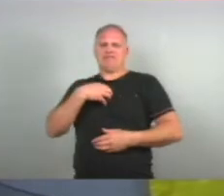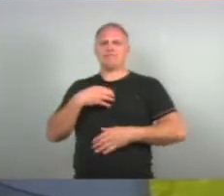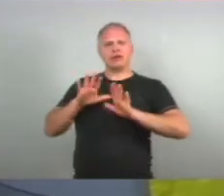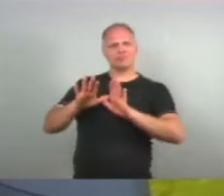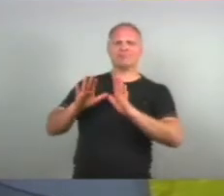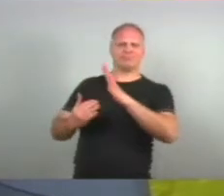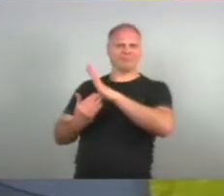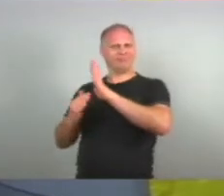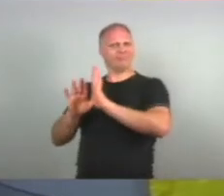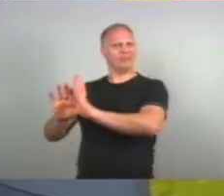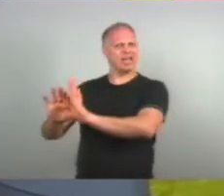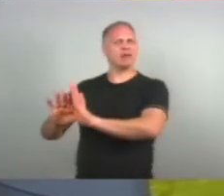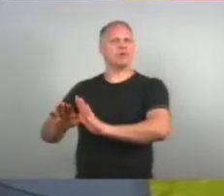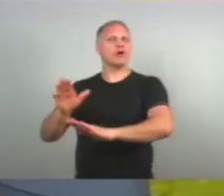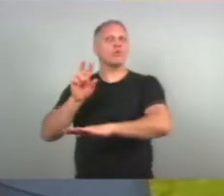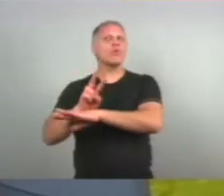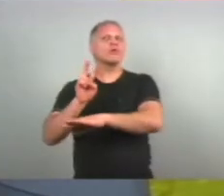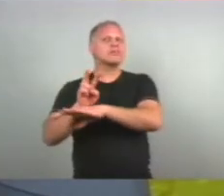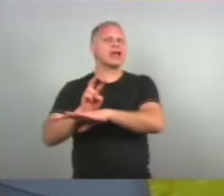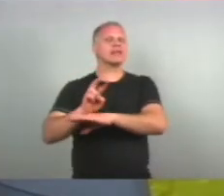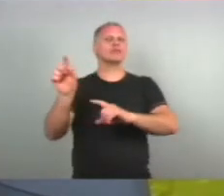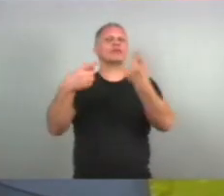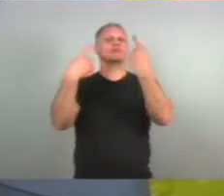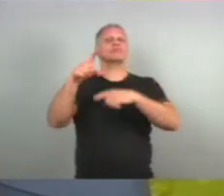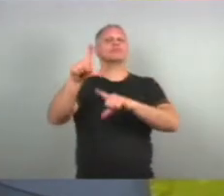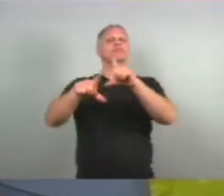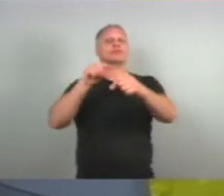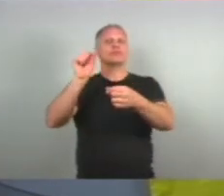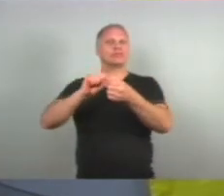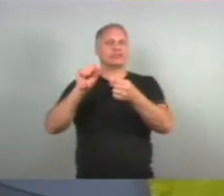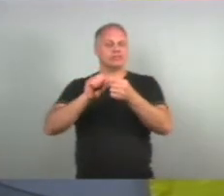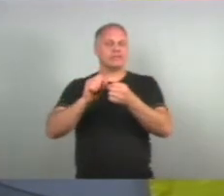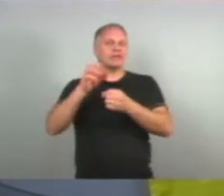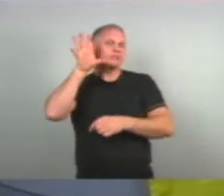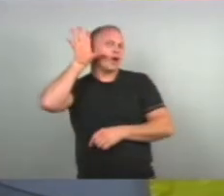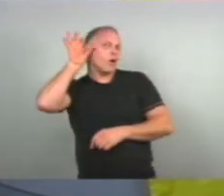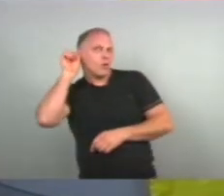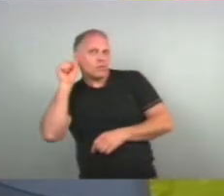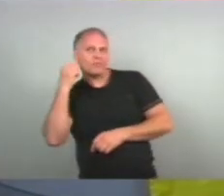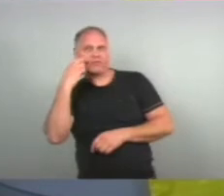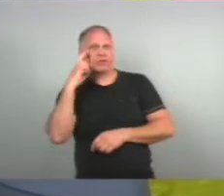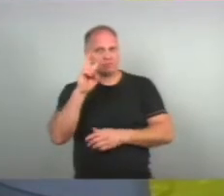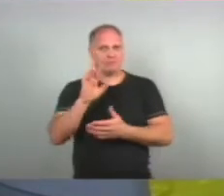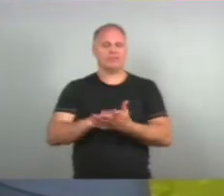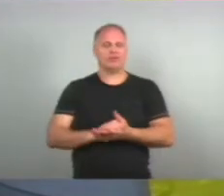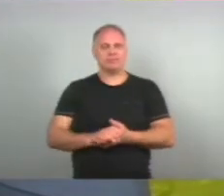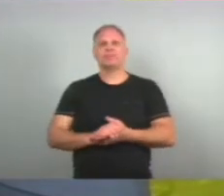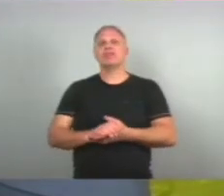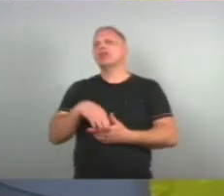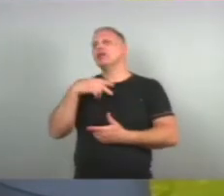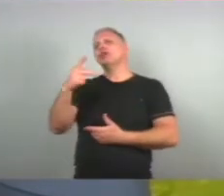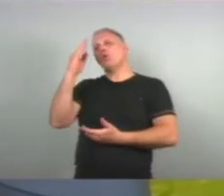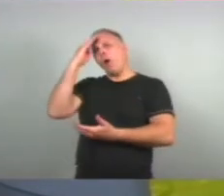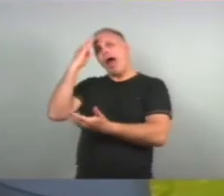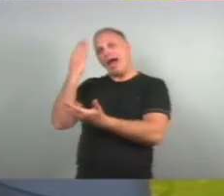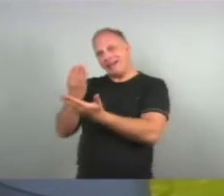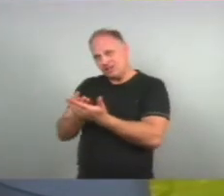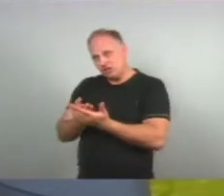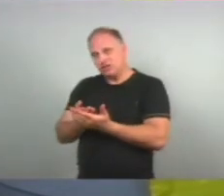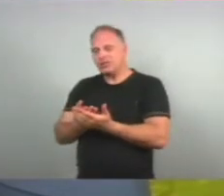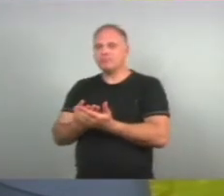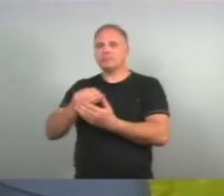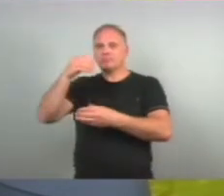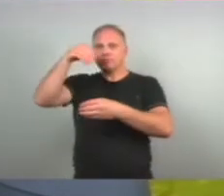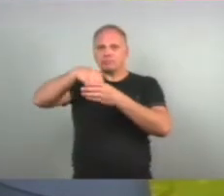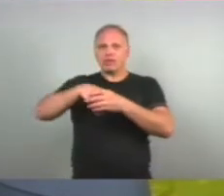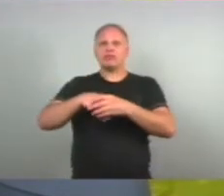propriedade masculina Também Eu achei bem interessante A forma como você coloca E tu acredita Que dentro do